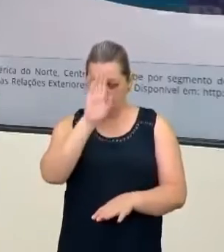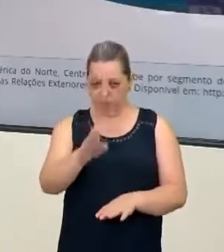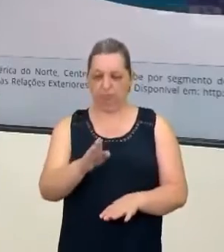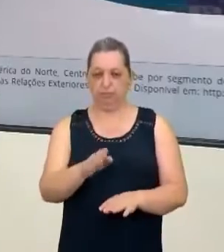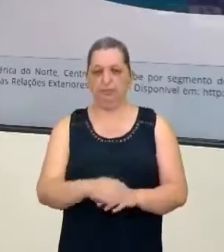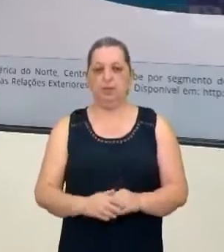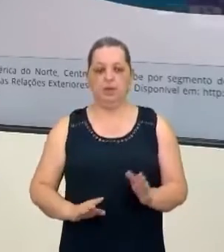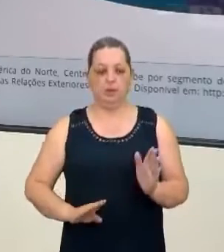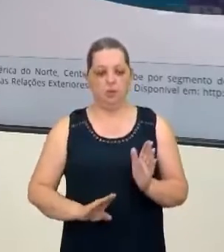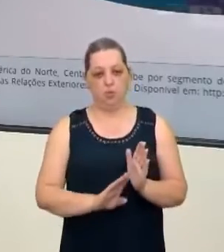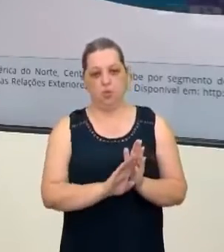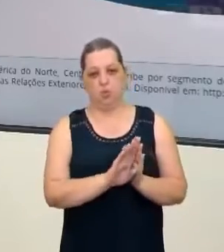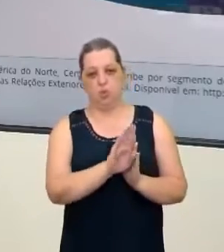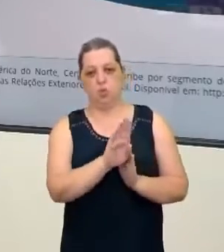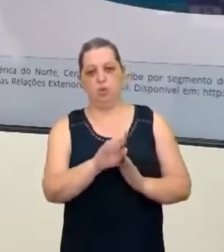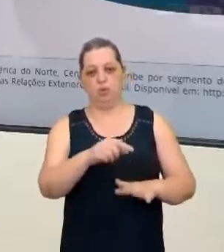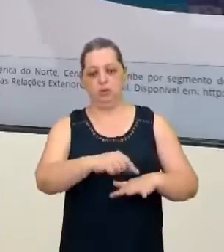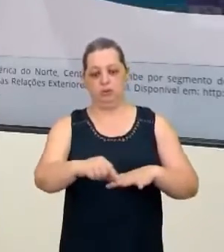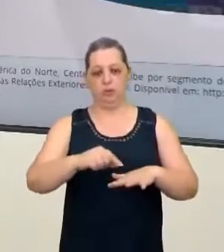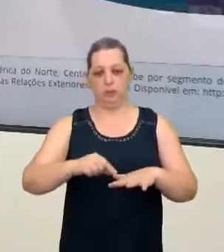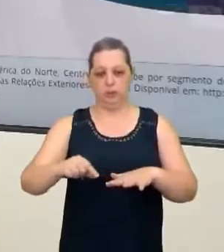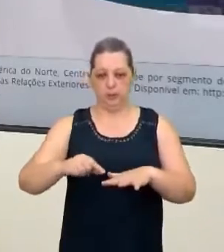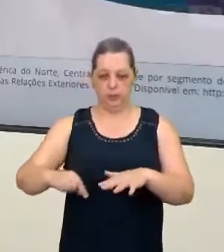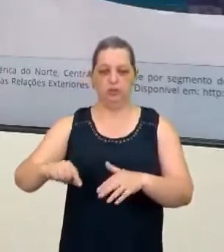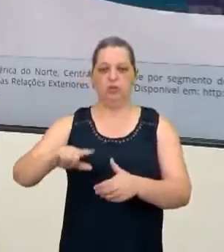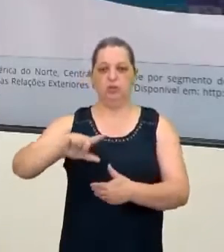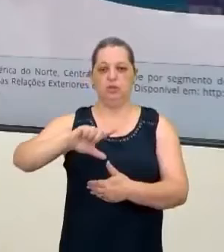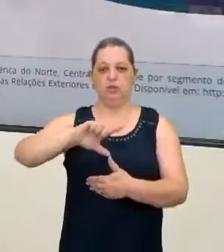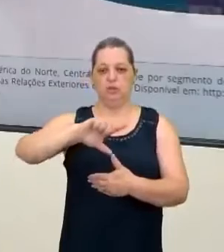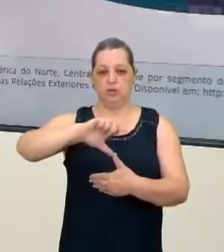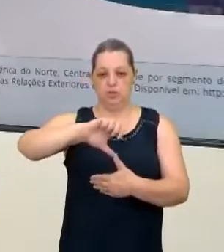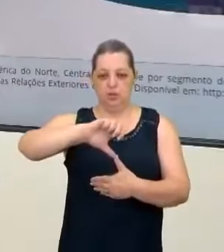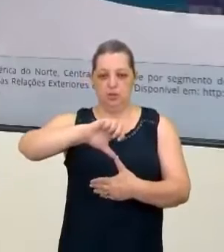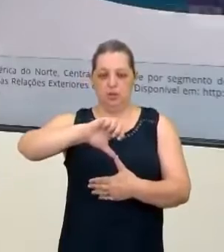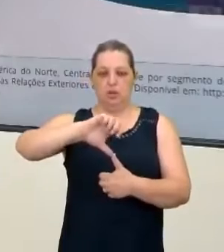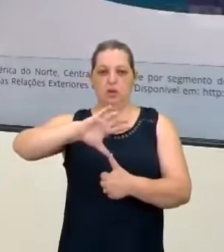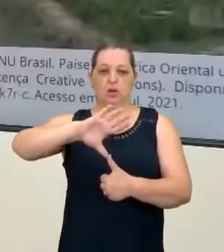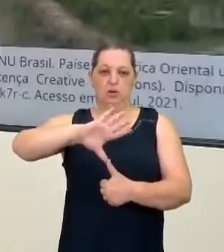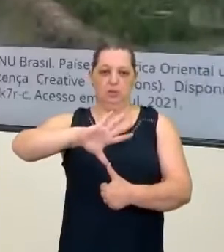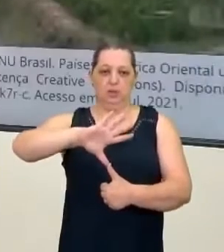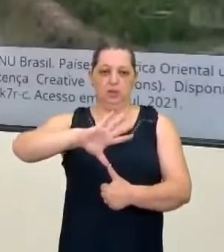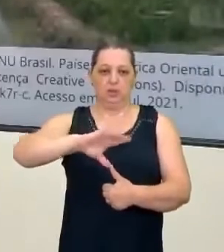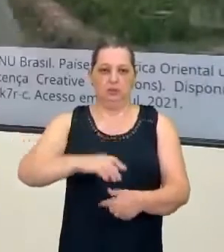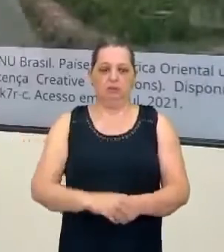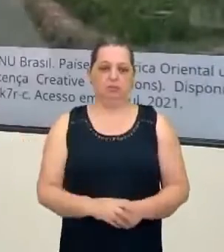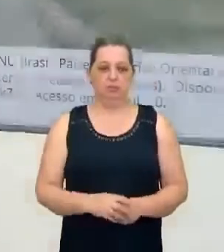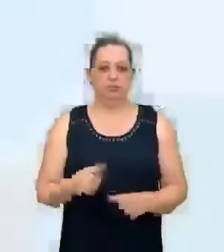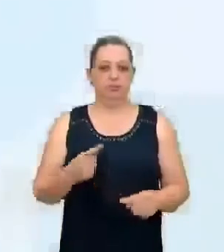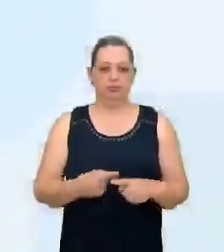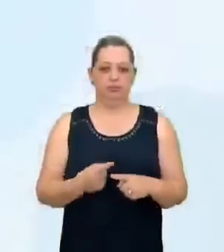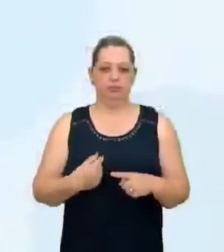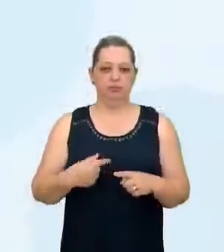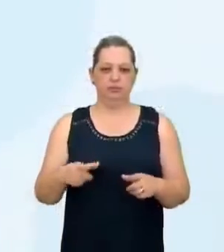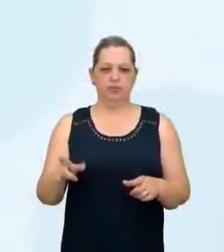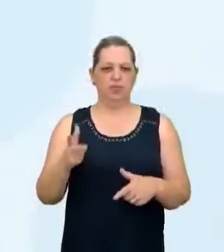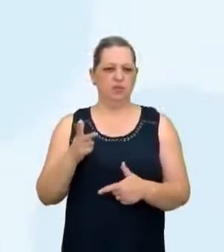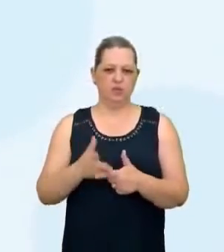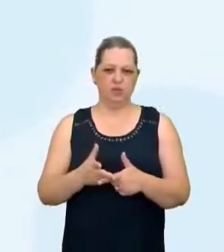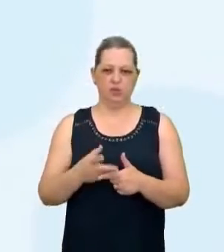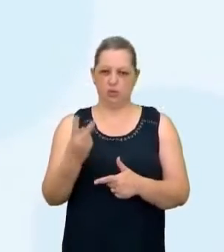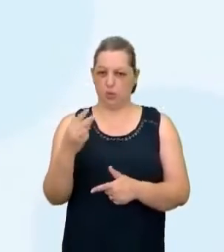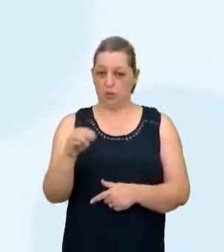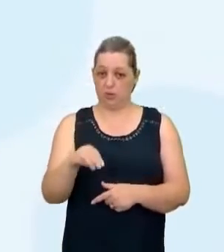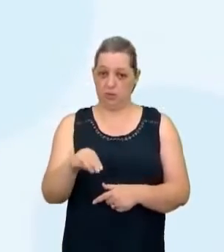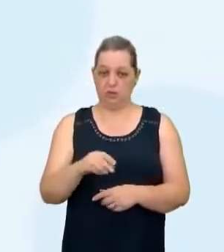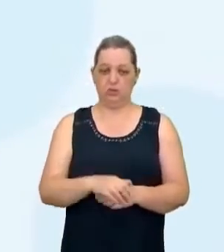ajudas aí do continente americano, tá certo? Nós vamos passar agora mais um vídeo, esse aí é mais curtinho, não tem nem dois minutos,